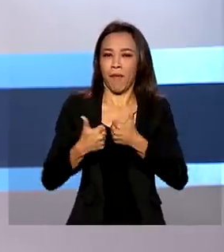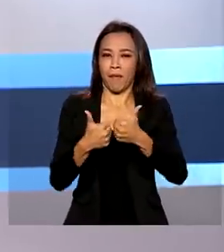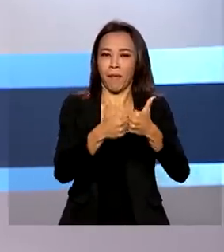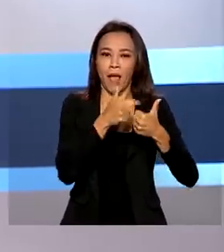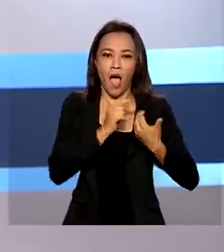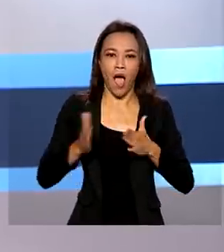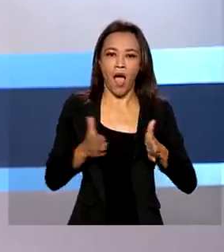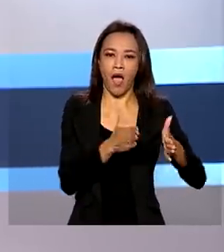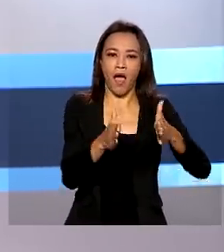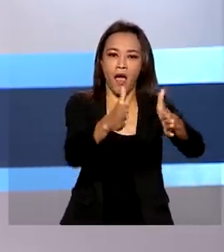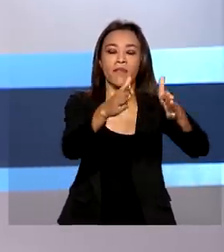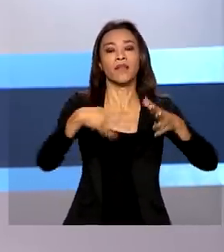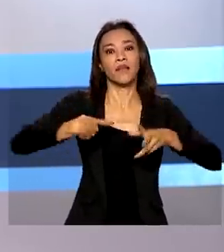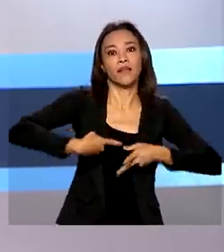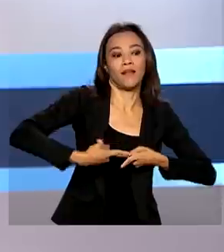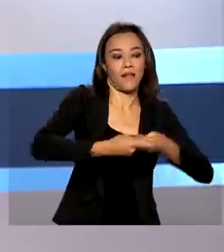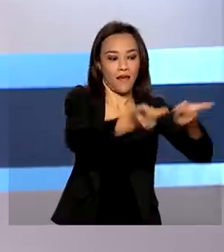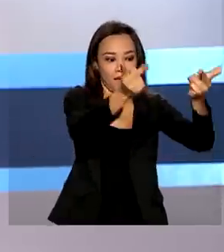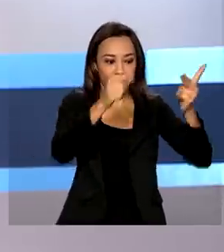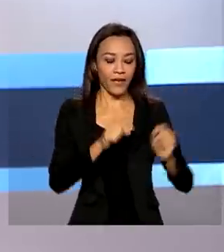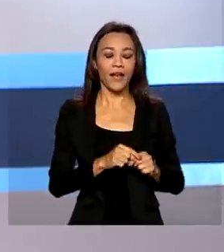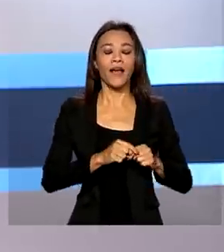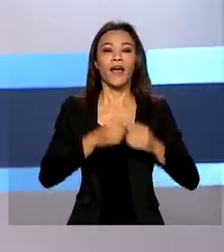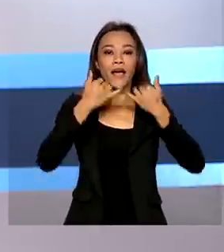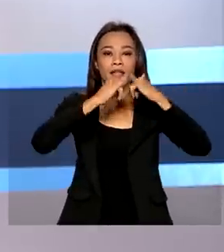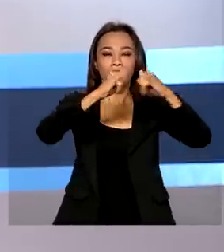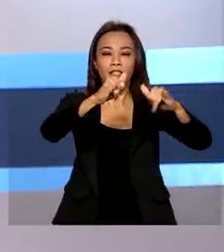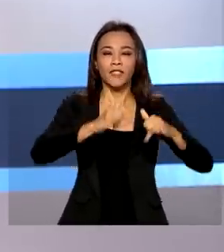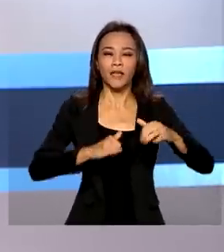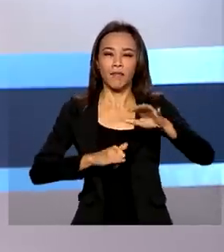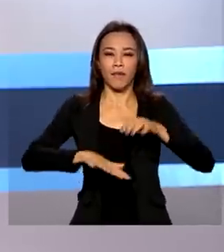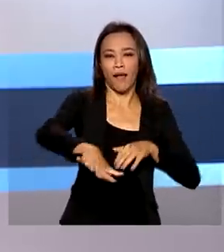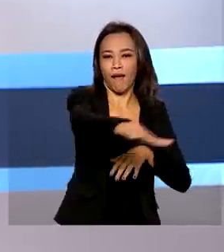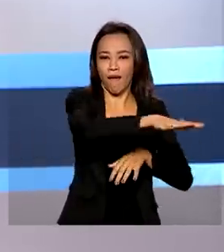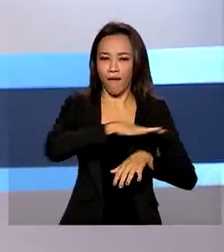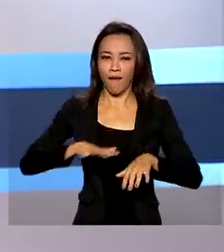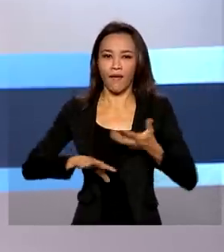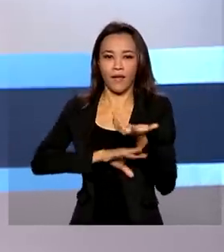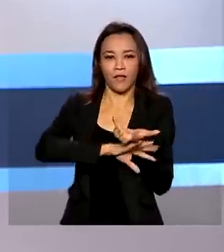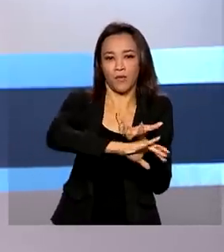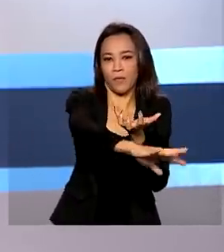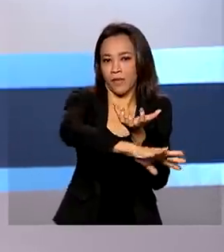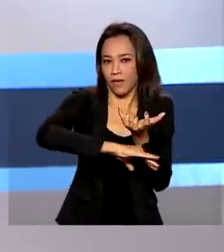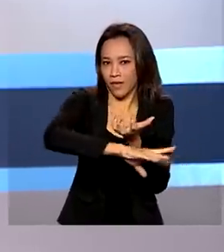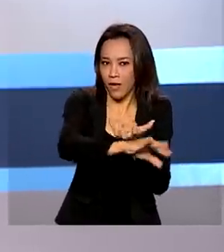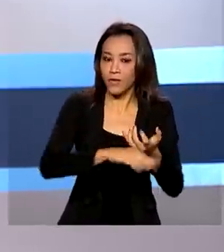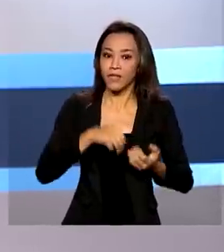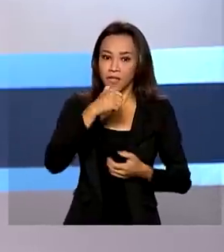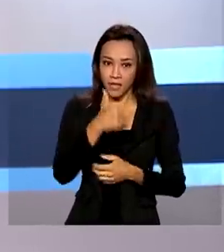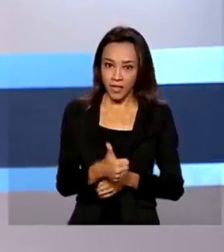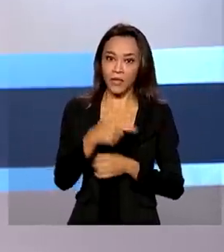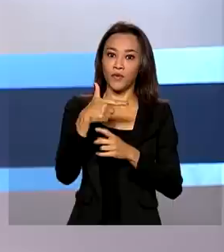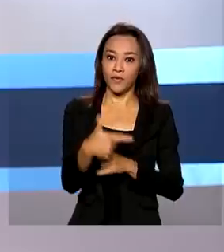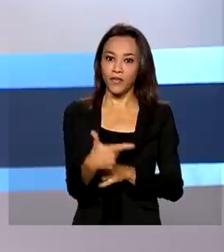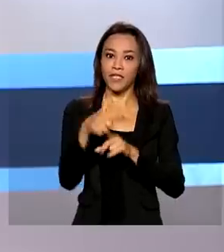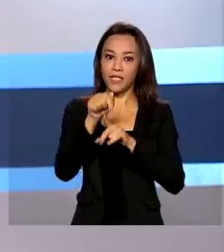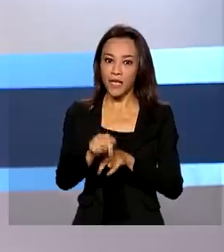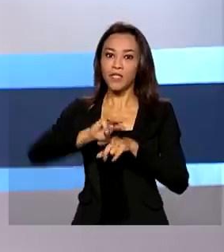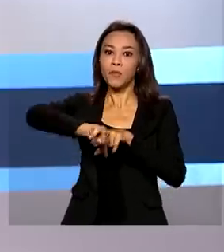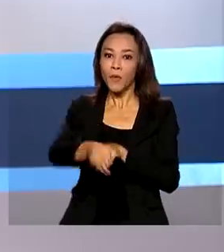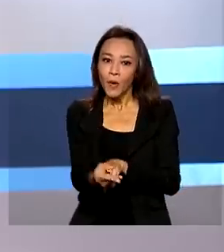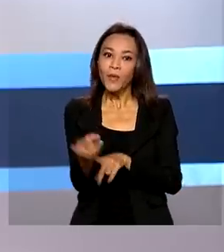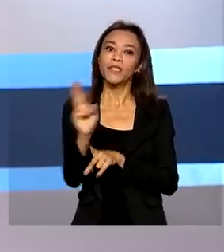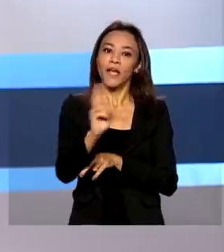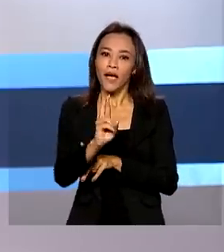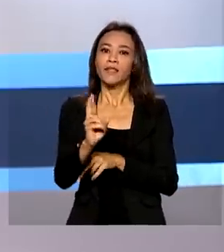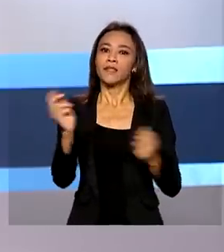leva energia elétrica a comunidades da região, um investimento de 127 milhões de reais, com capacidade de atender